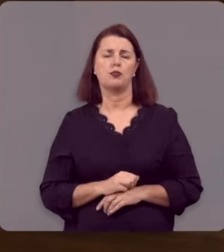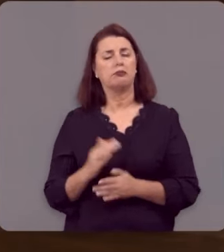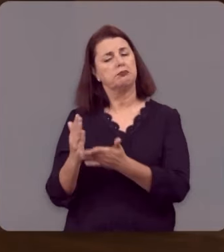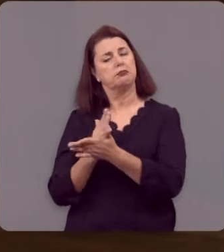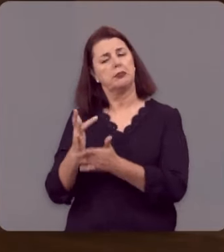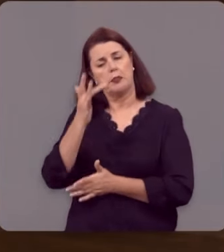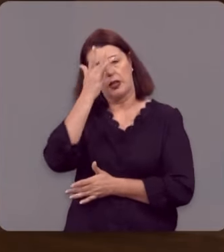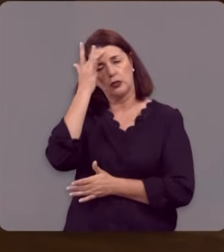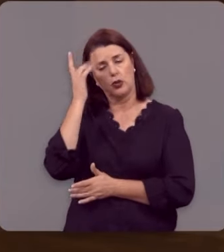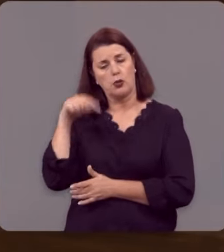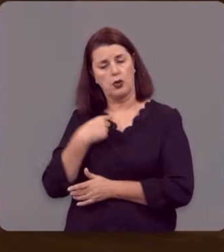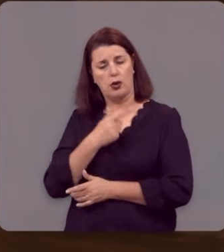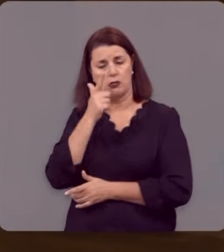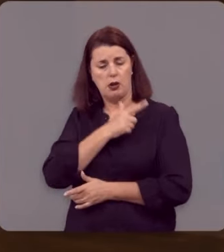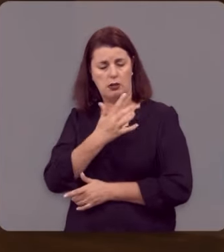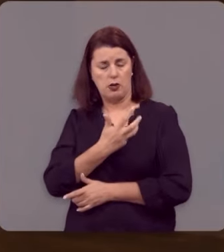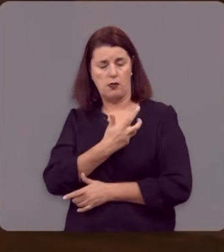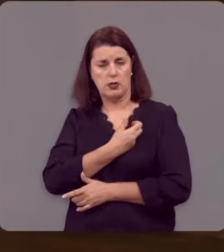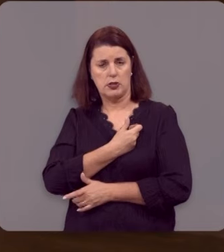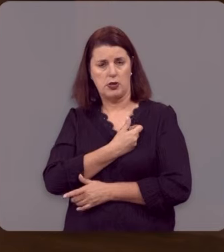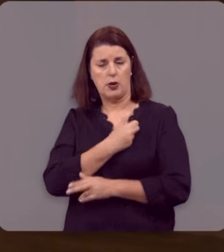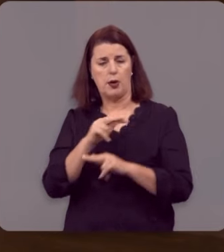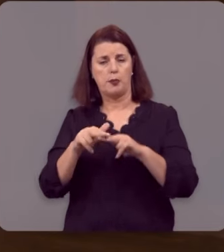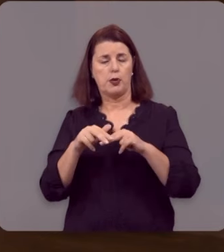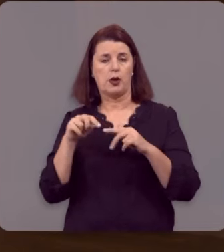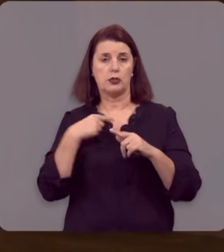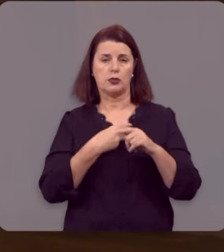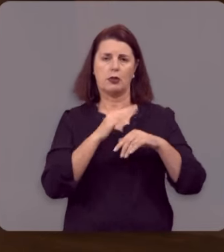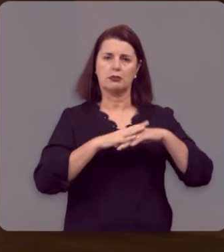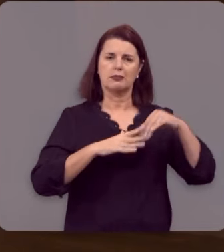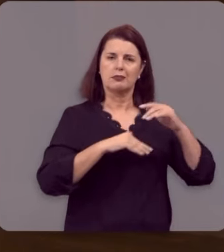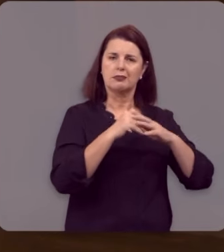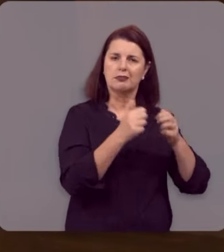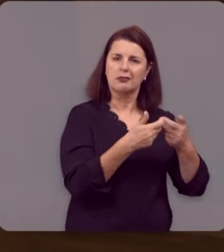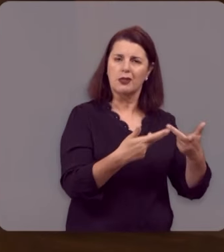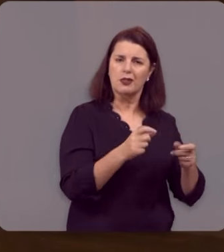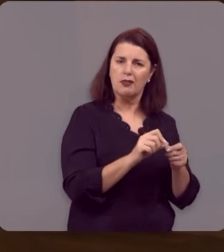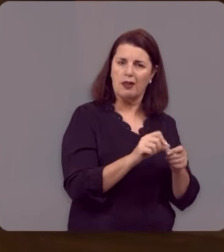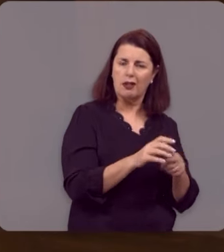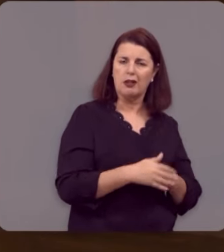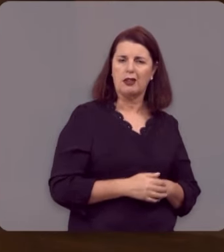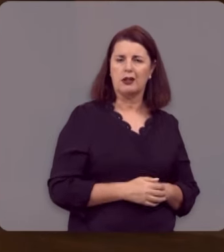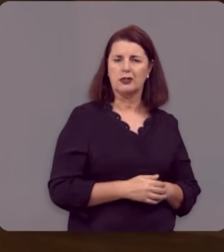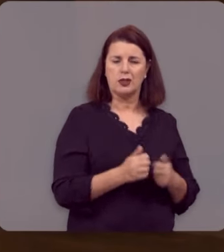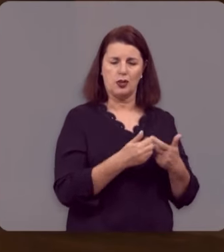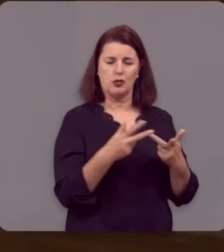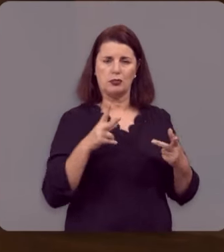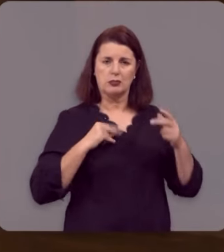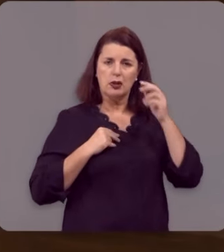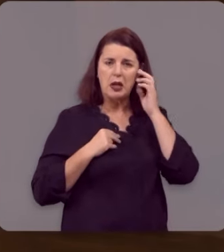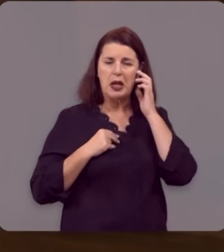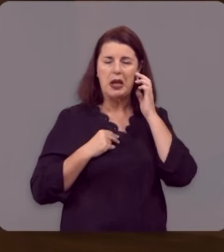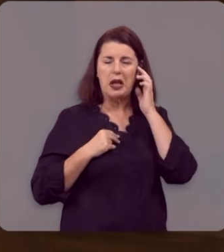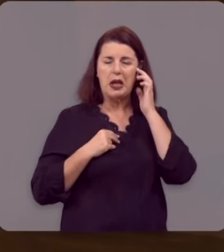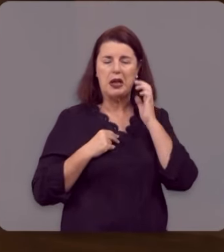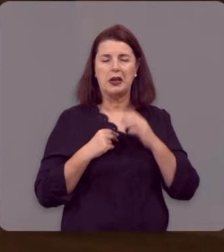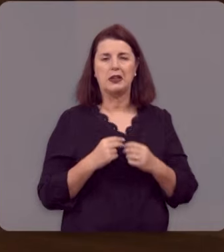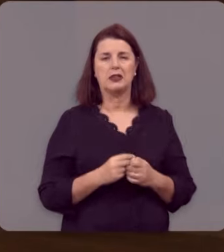Alguns acham que nós somos salvos pelas nossas obras. Pelas Pelos nossos méritos.